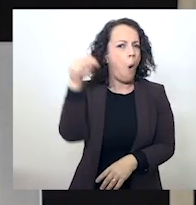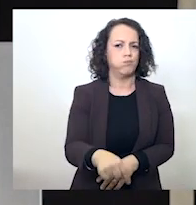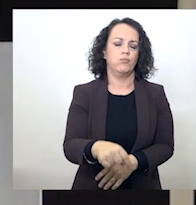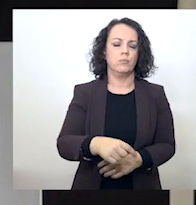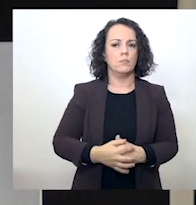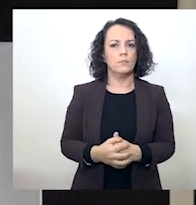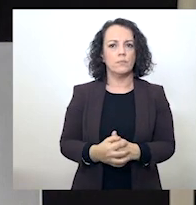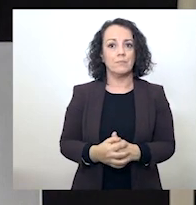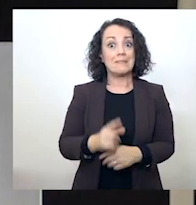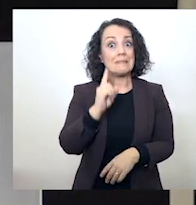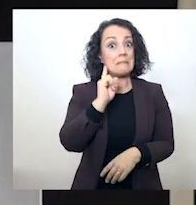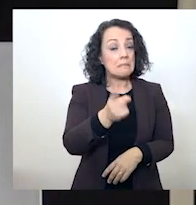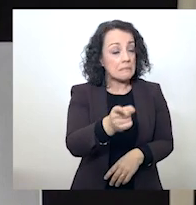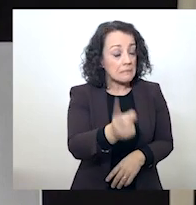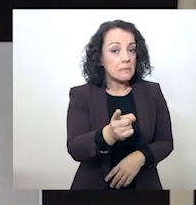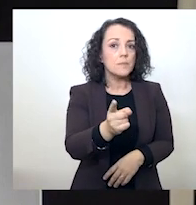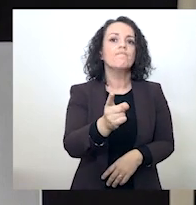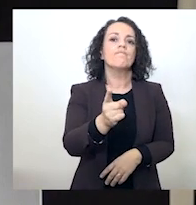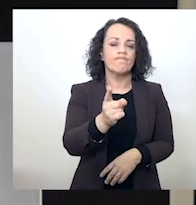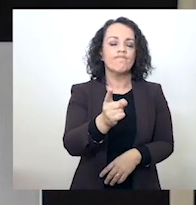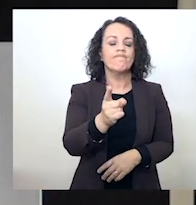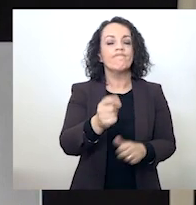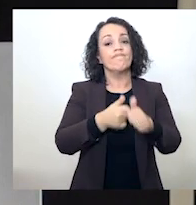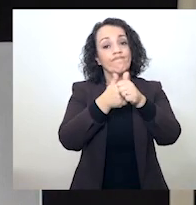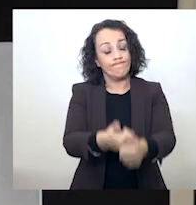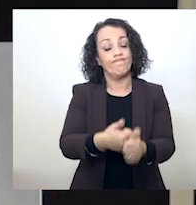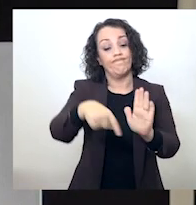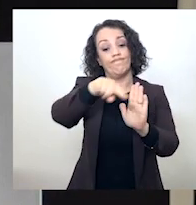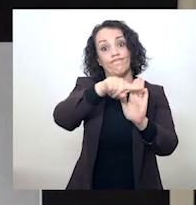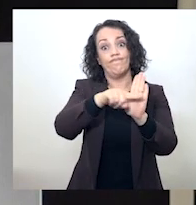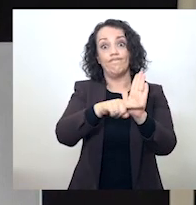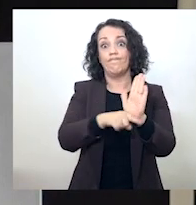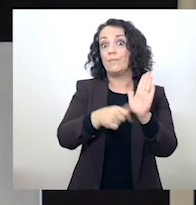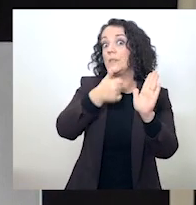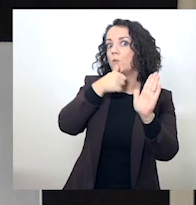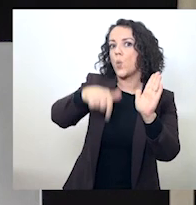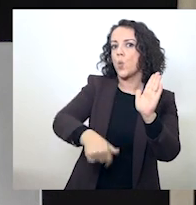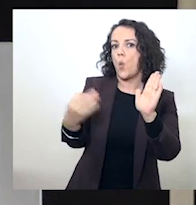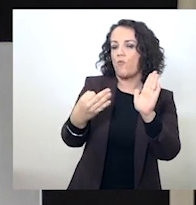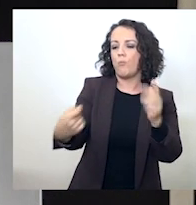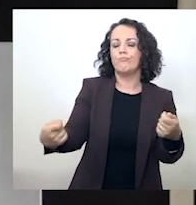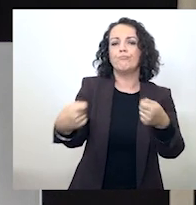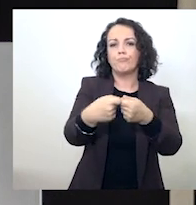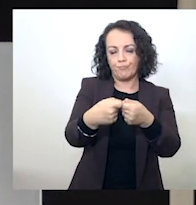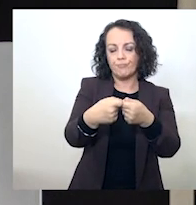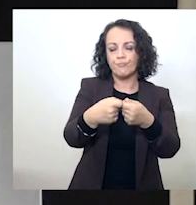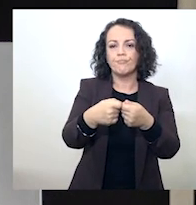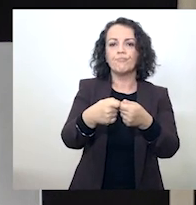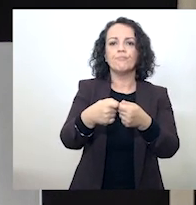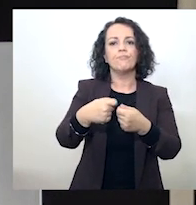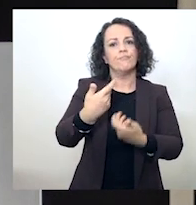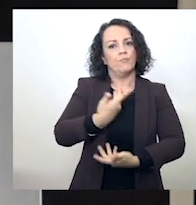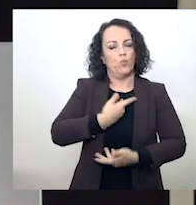É esse o sentido das medidas hoje mesmo tomadas ao abrigo do decreto que